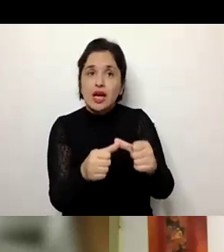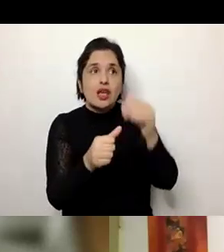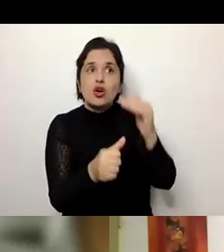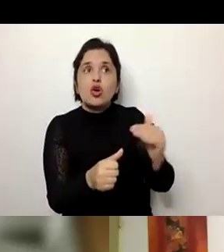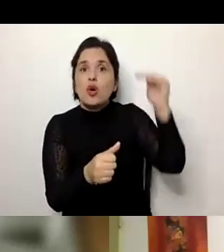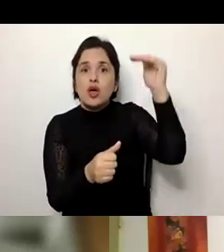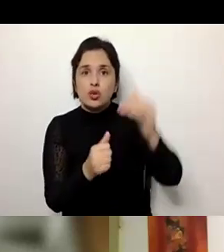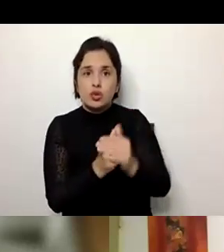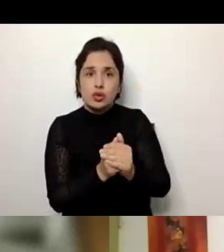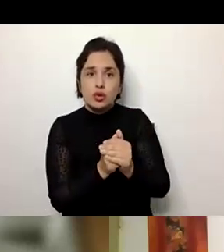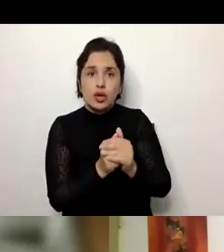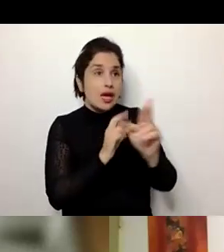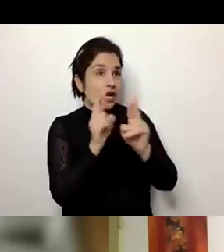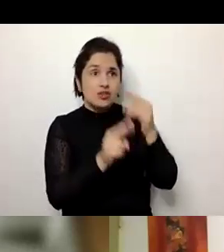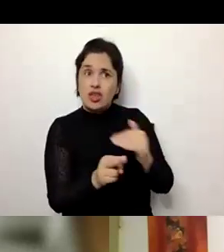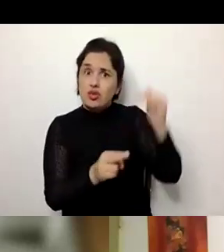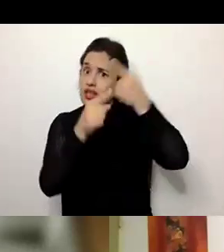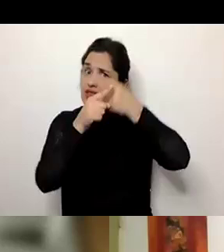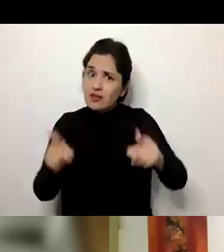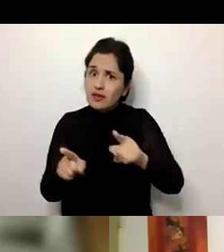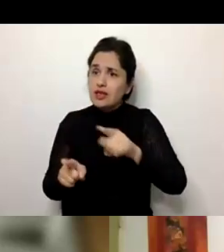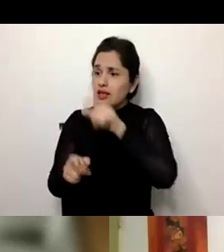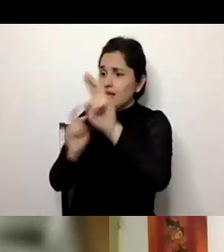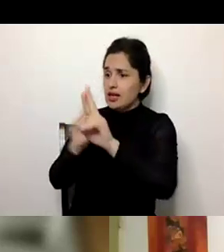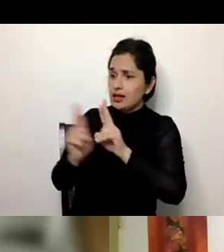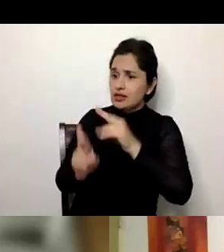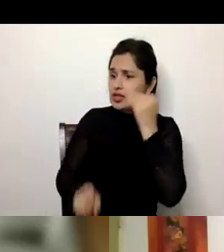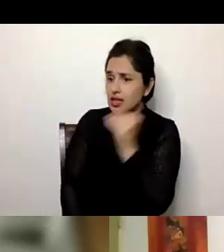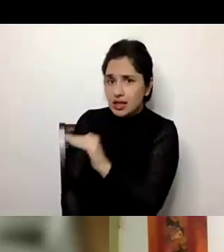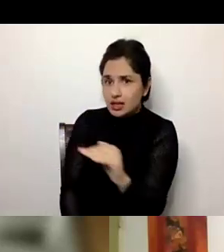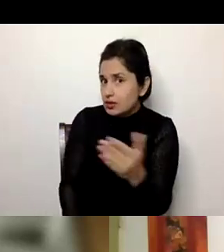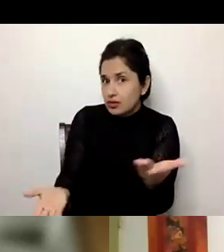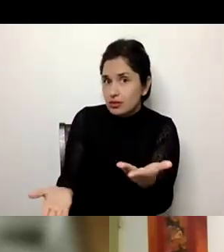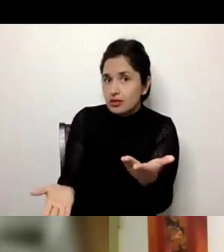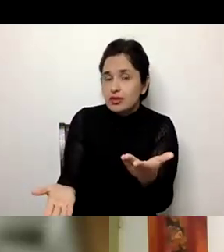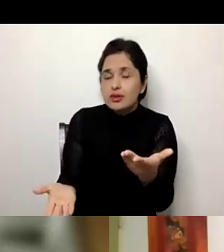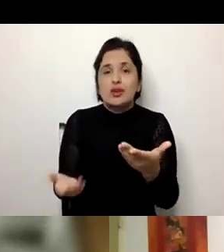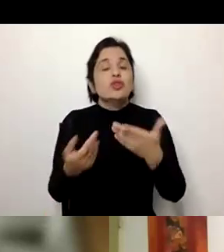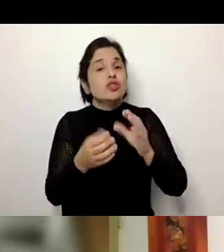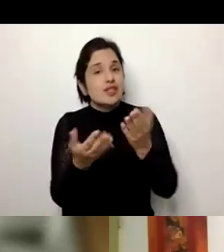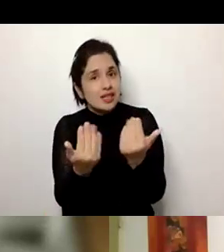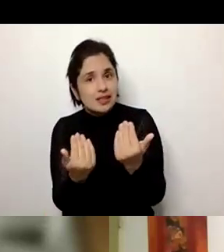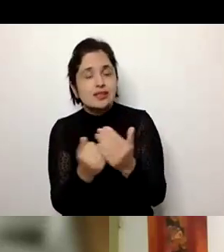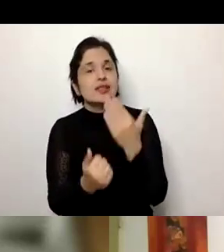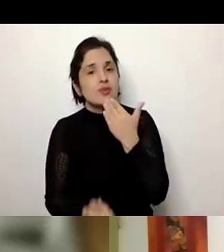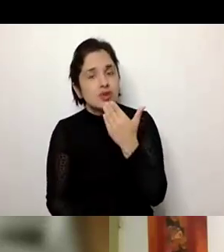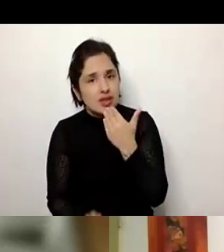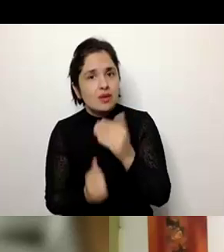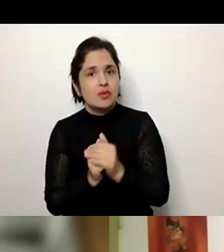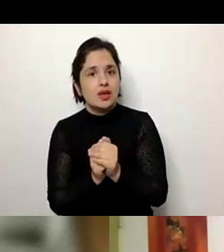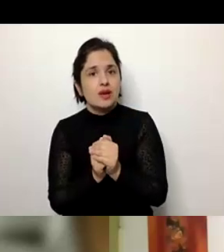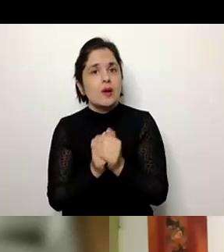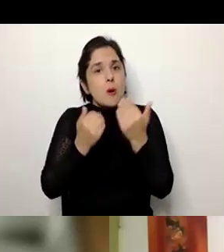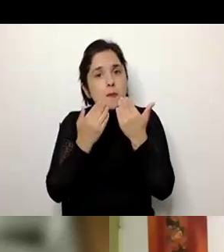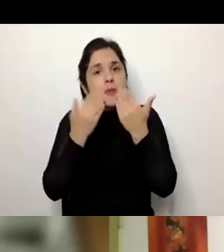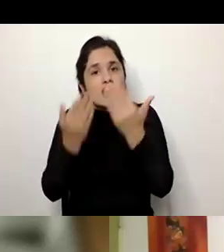as relações dos adultos são diferentes das relações da infância, então nós precisamos também favorecer